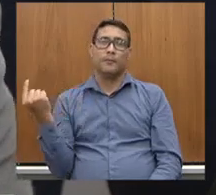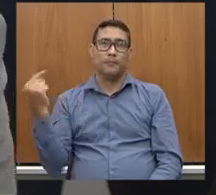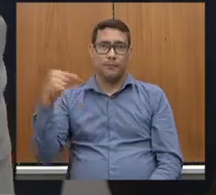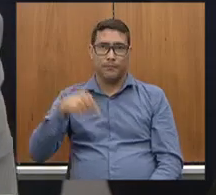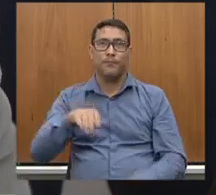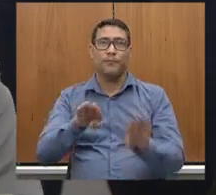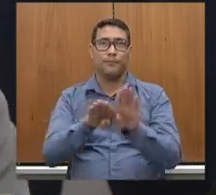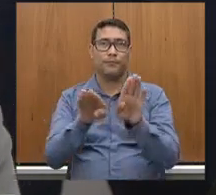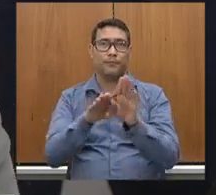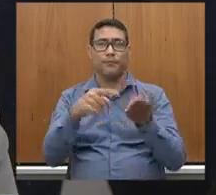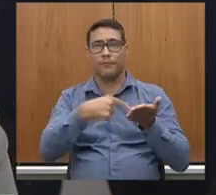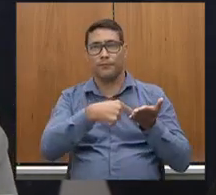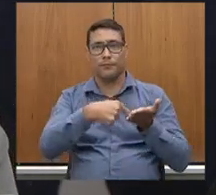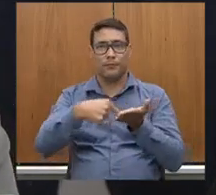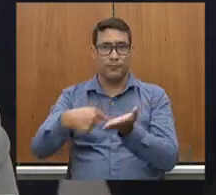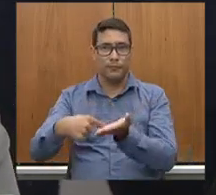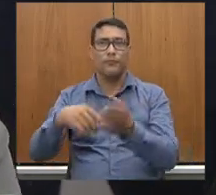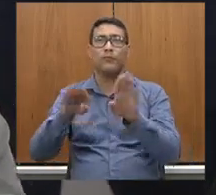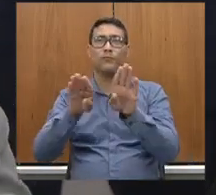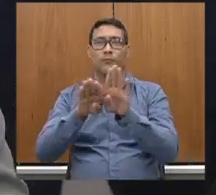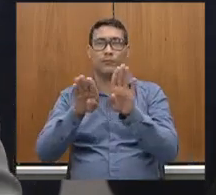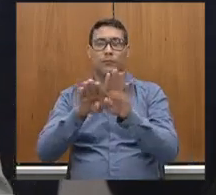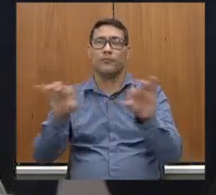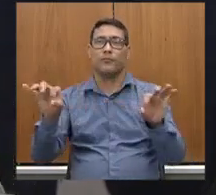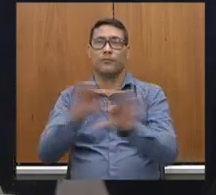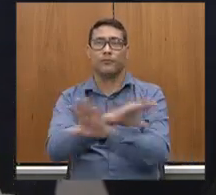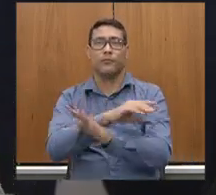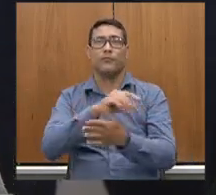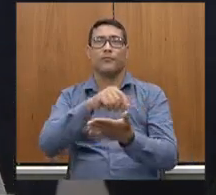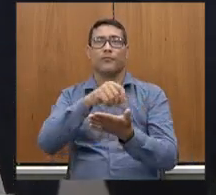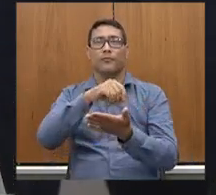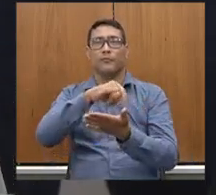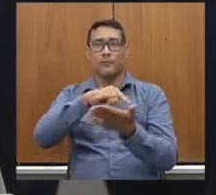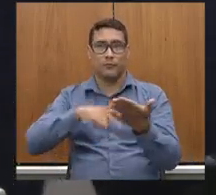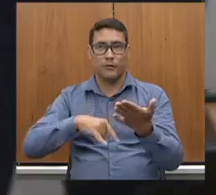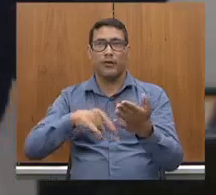do convidado, determina a relatura da ata e encerra os trabalhos.